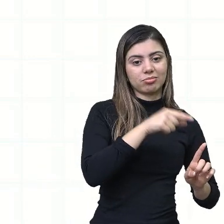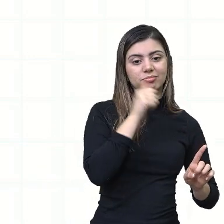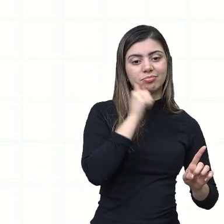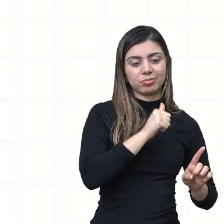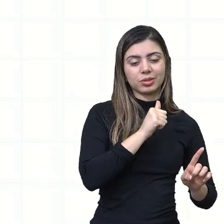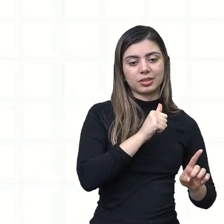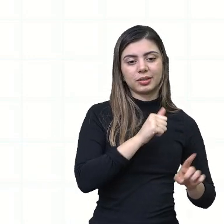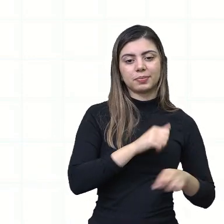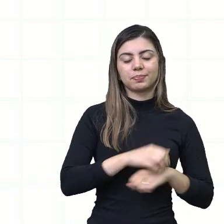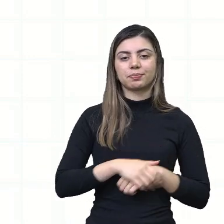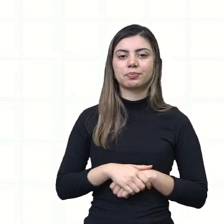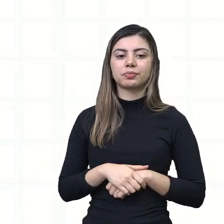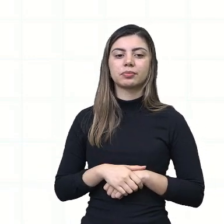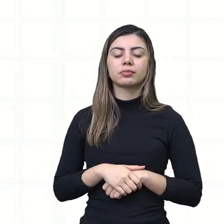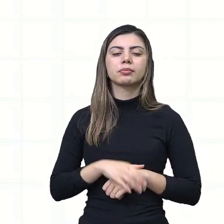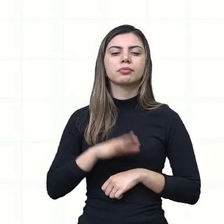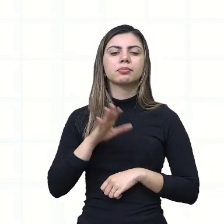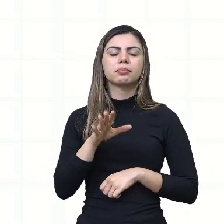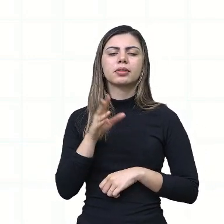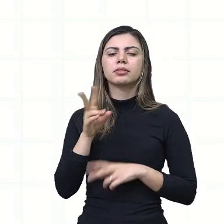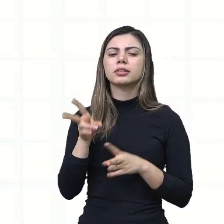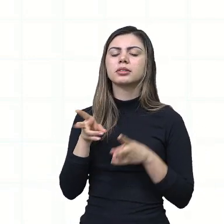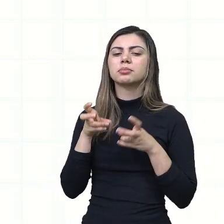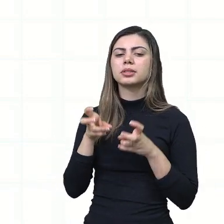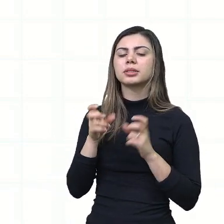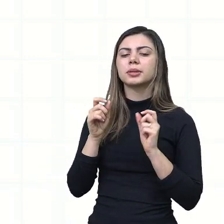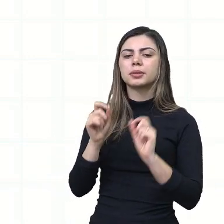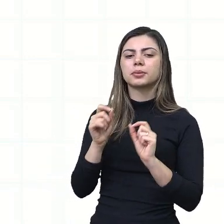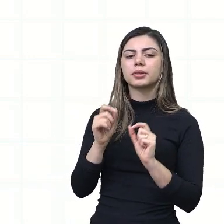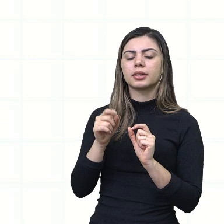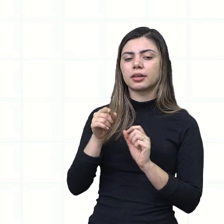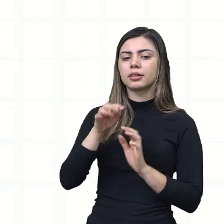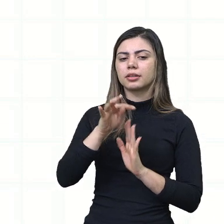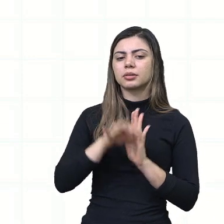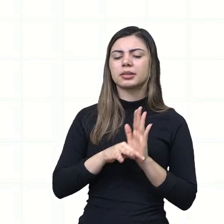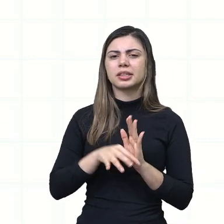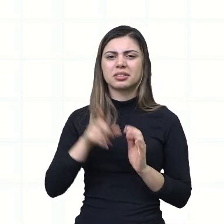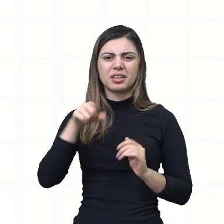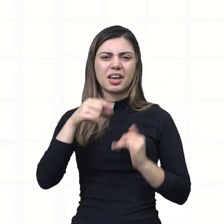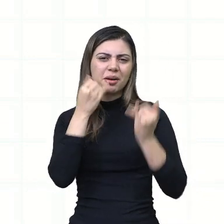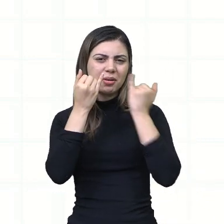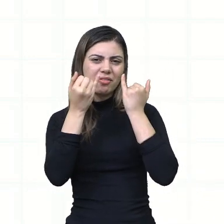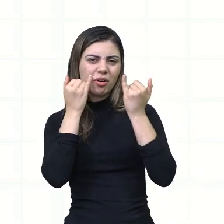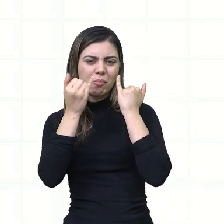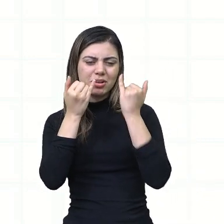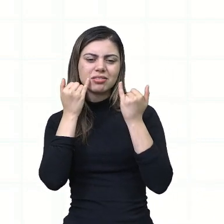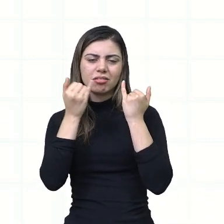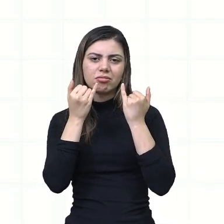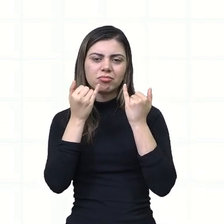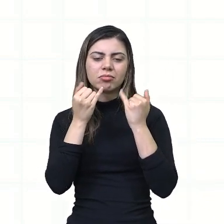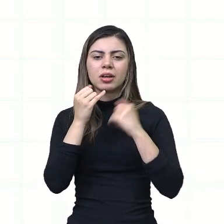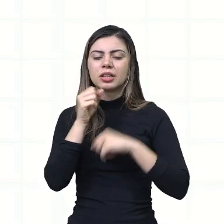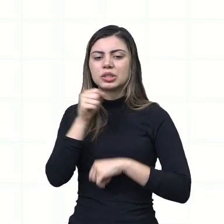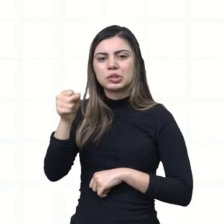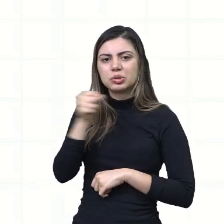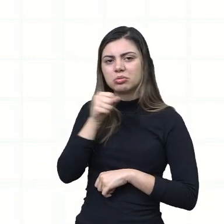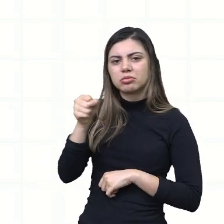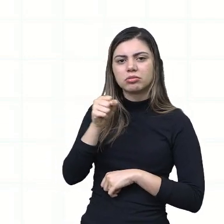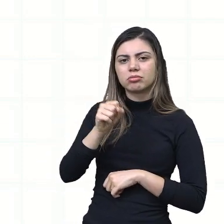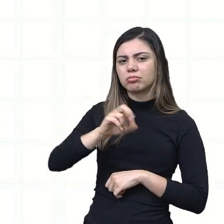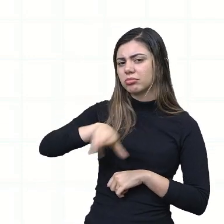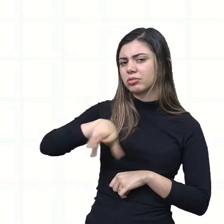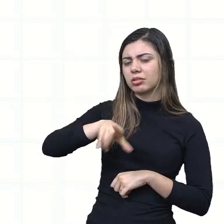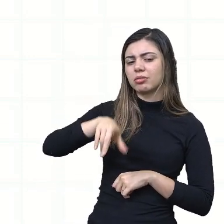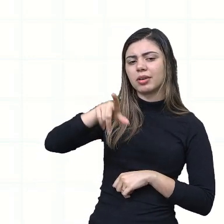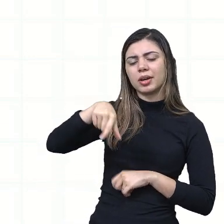esfaqueada. Só que aqui, a gente não tem aquela notícia. A gente tem um poema, né? Falando